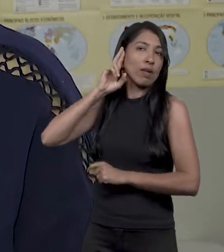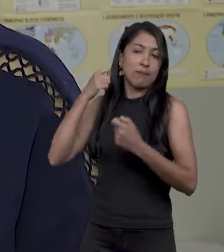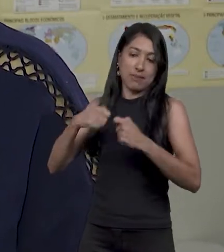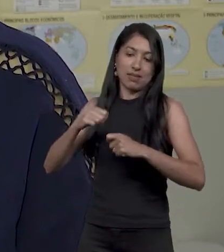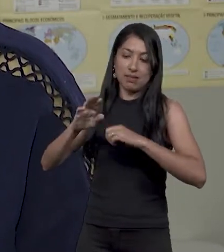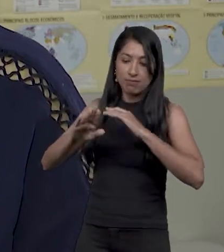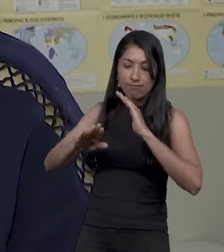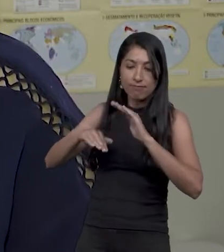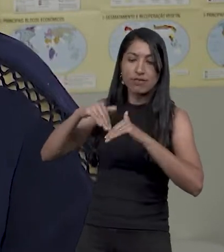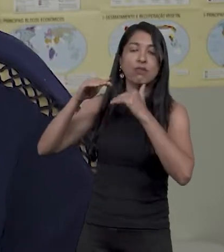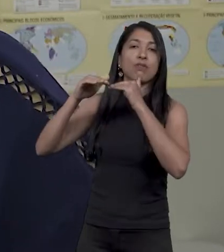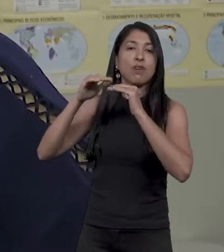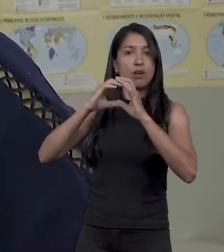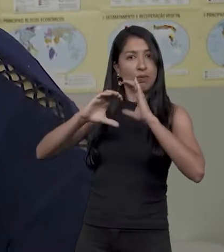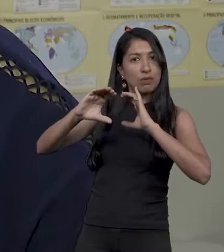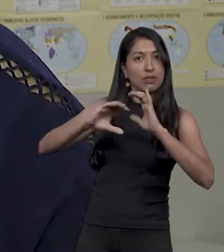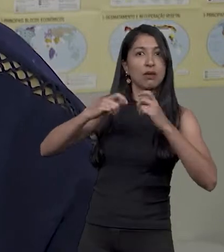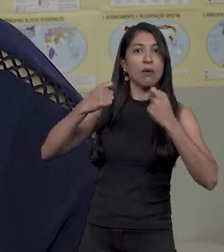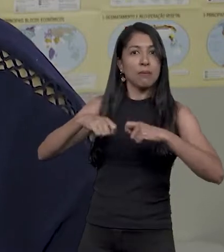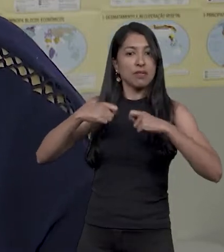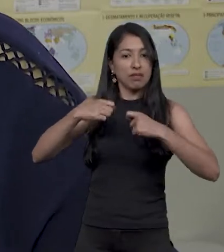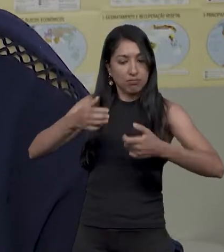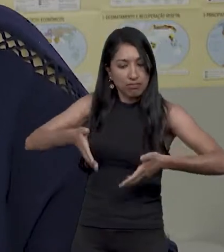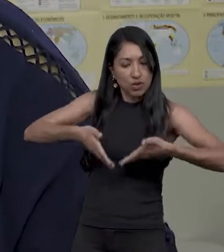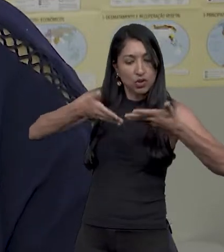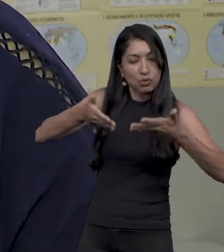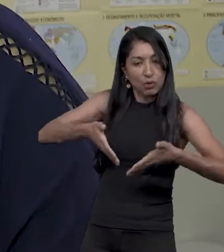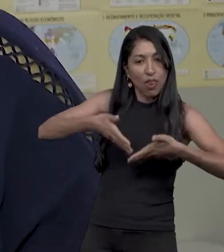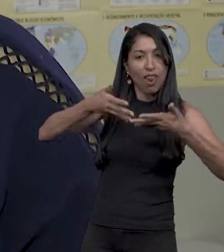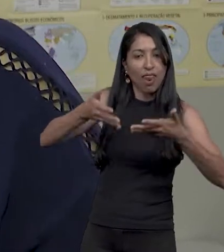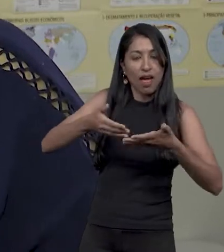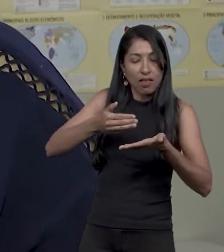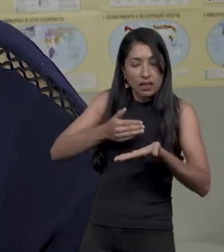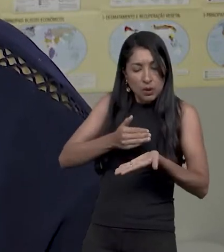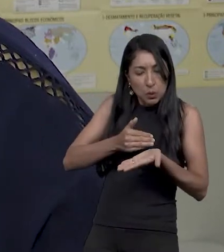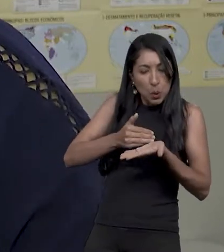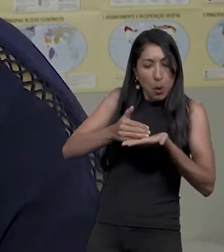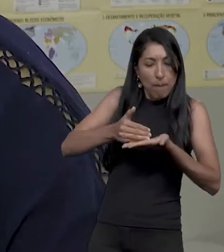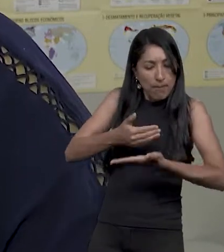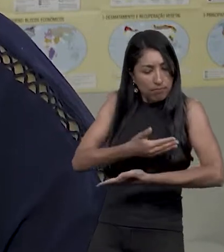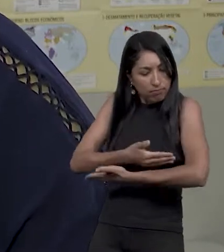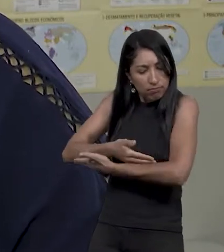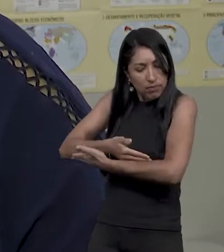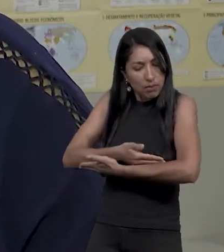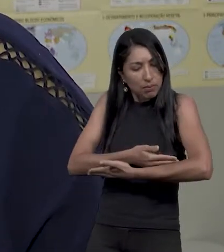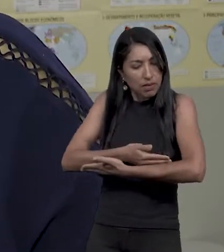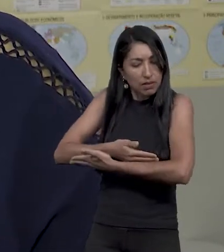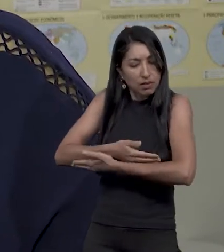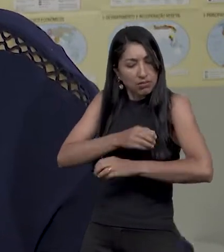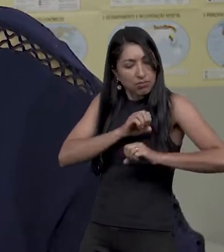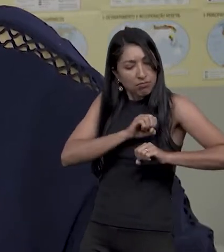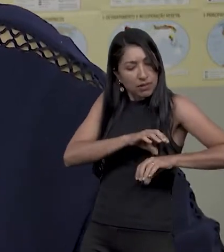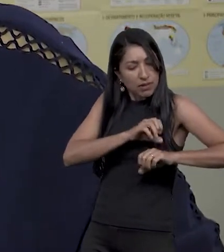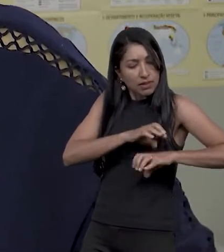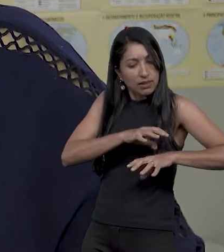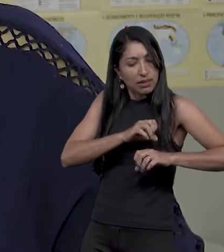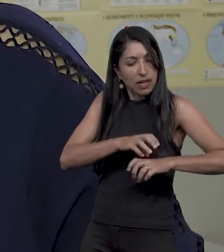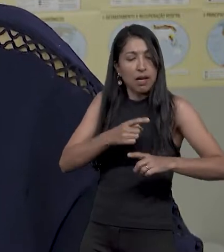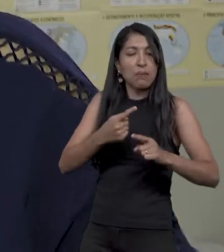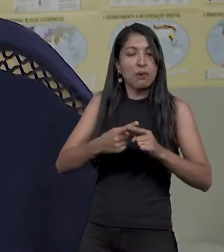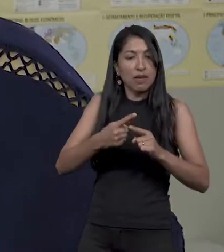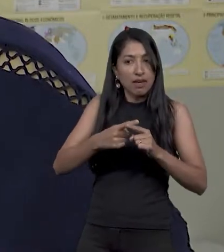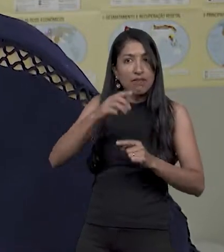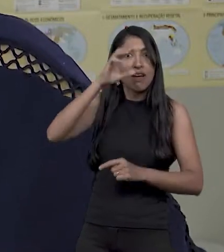Então, a gente tenta estimular isso, a aquisição da língua desde os primeiros dias, desde os primeiros meses de vida. Porque ele vai